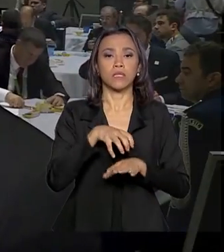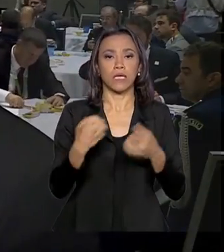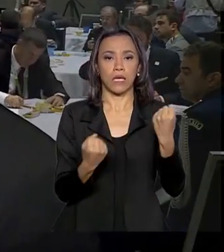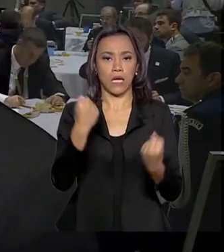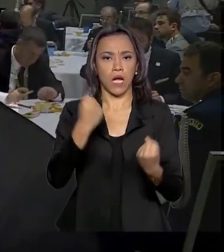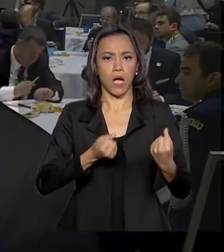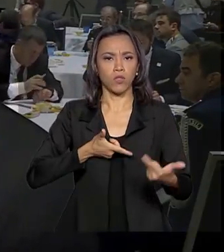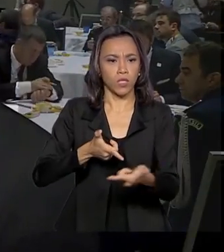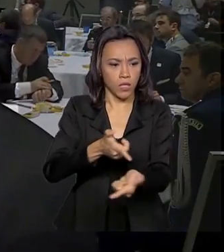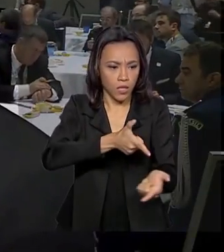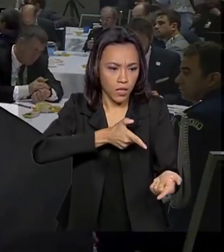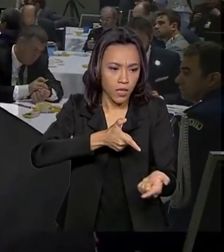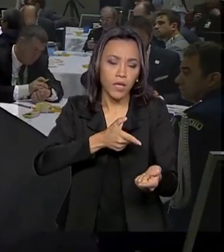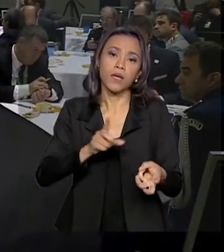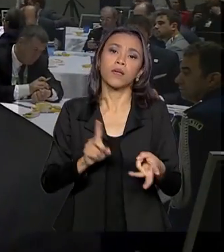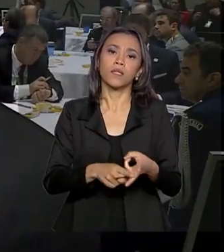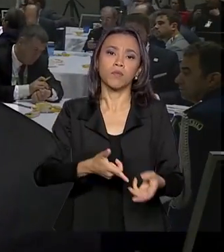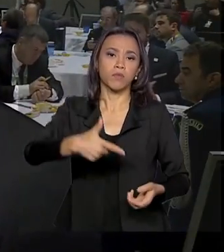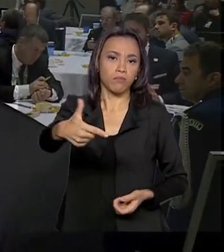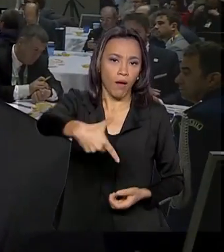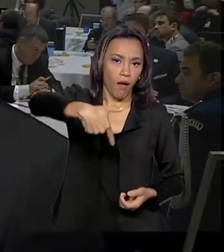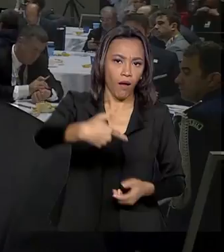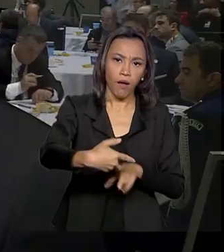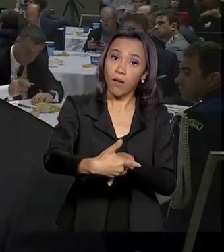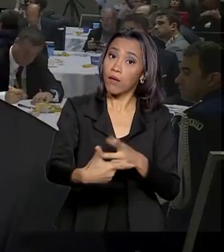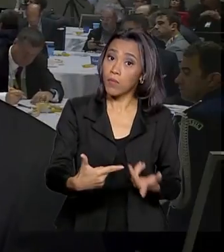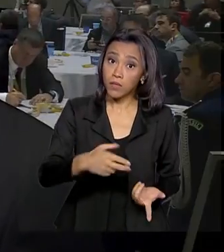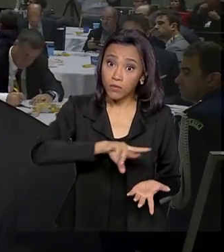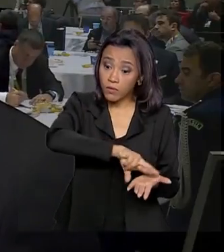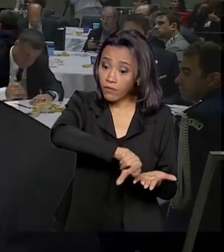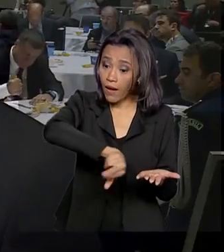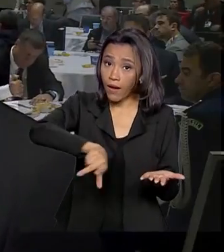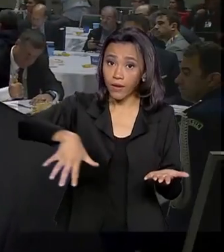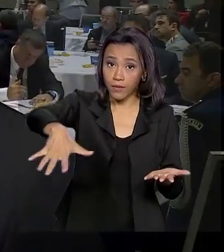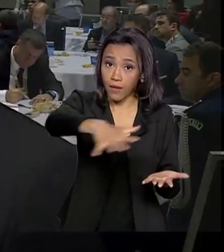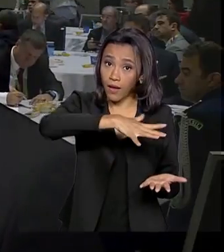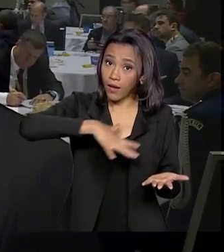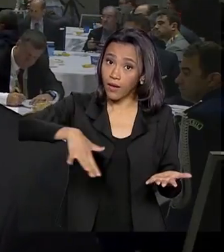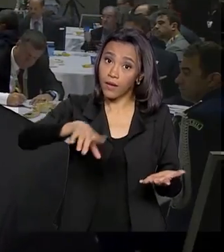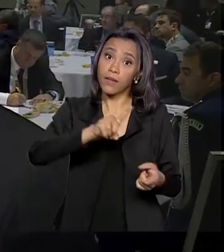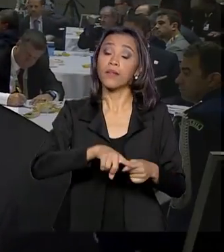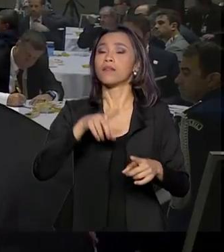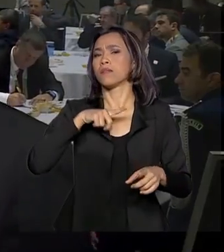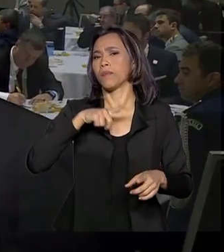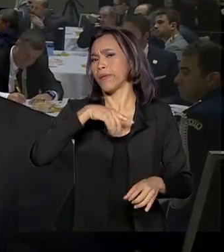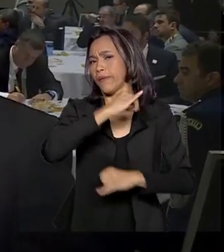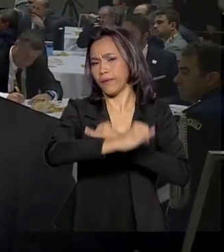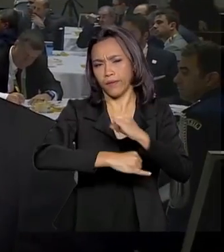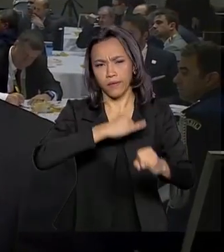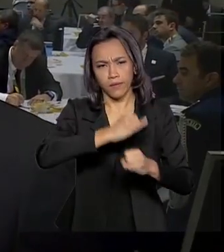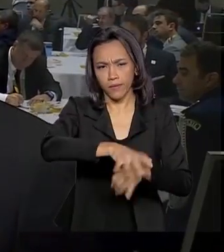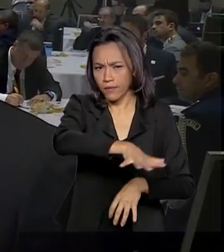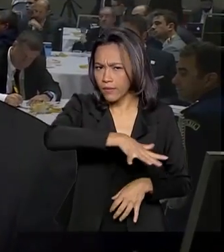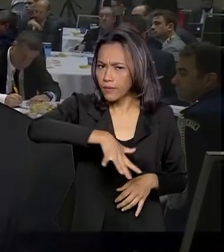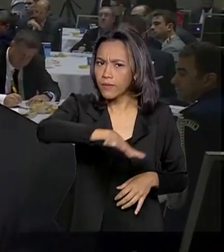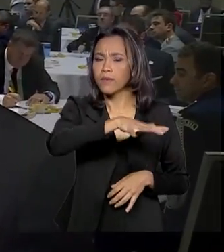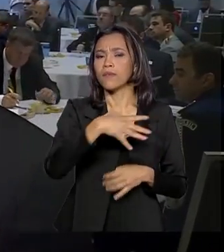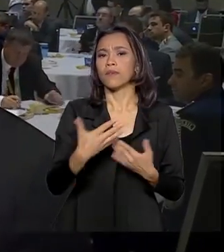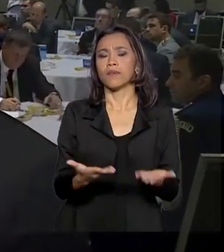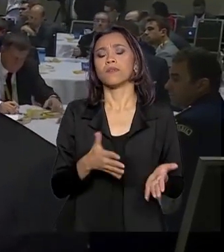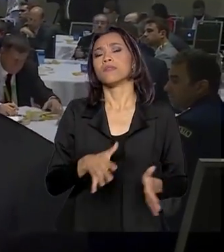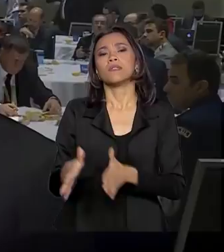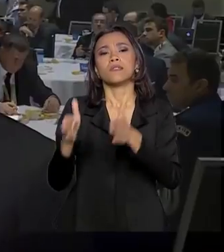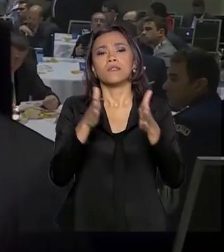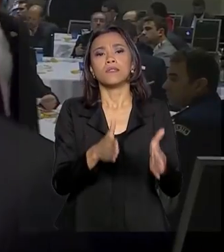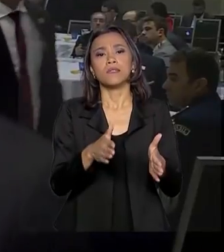temos armas de fogo, ou seja, é muito variado. O setor cibernético brasileiro exporta, setor de